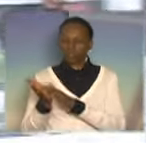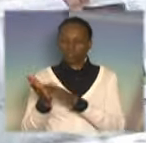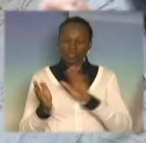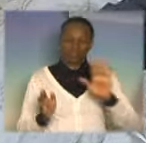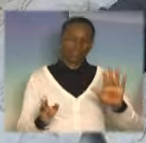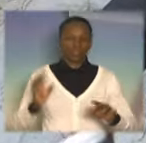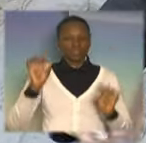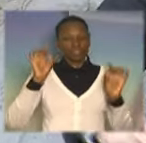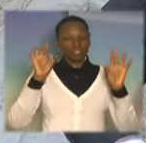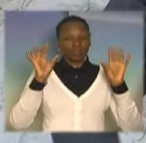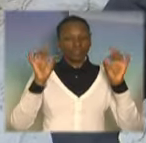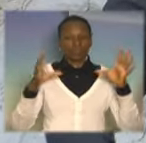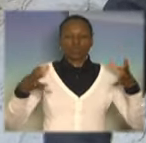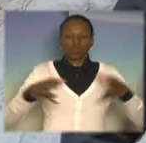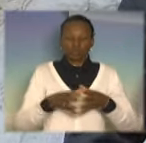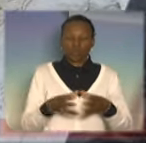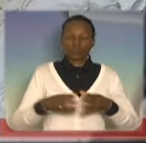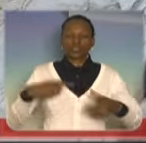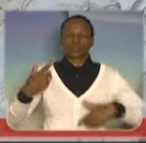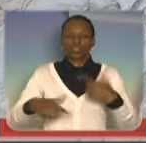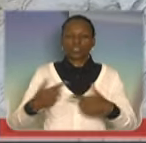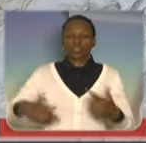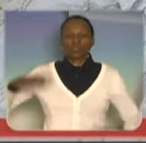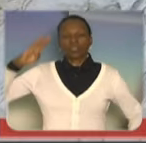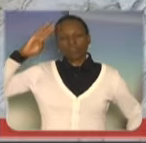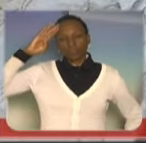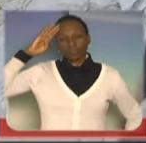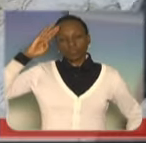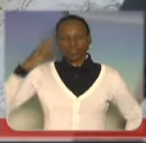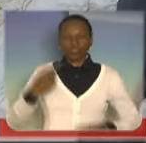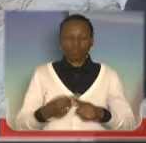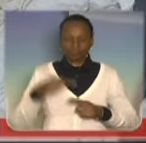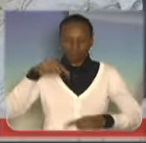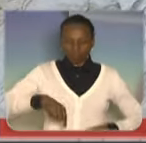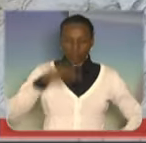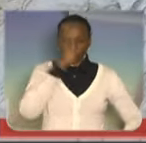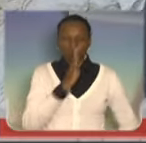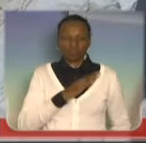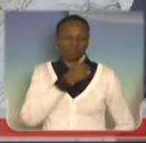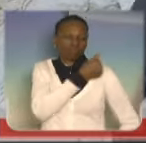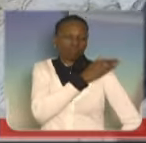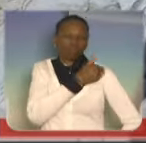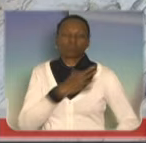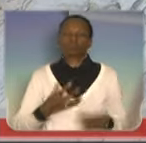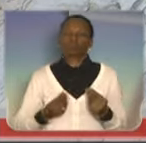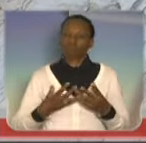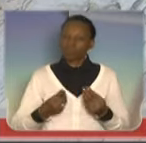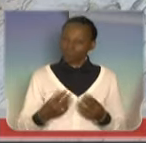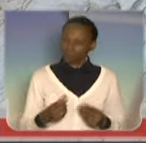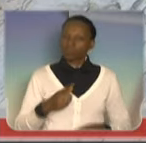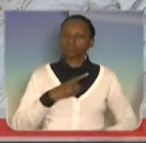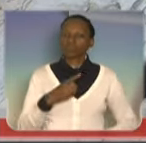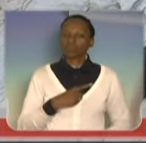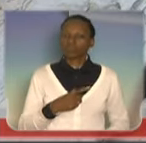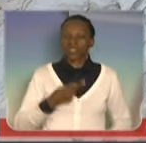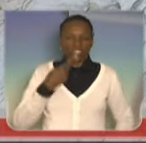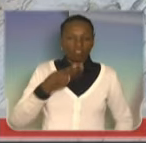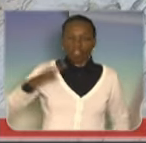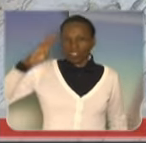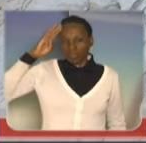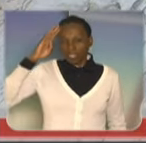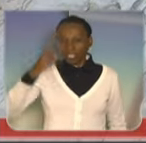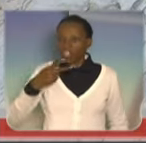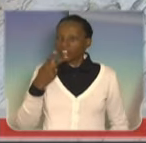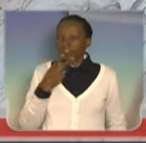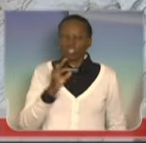deputado Alice Brandão, aqui no Brasil há um preconceito muito grande quanto aos militares. Quando se fala em militar, já se associa à tortura. Quando a falou do funk